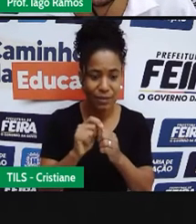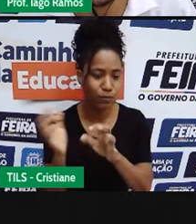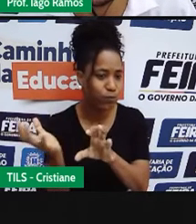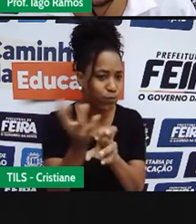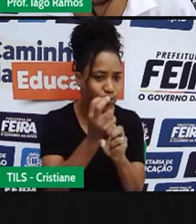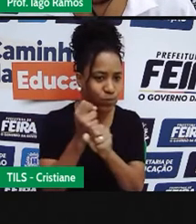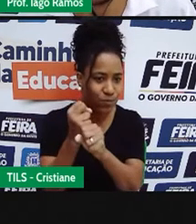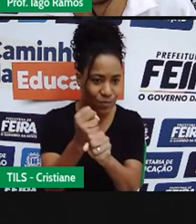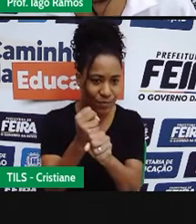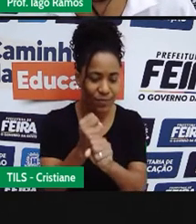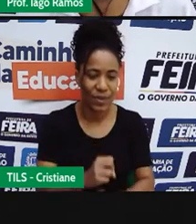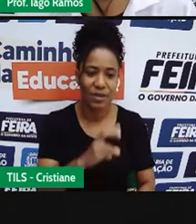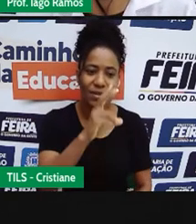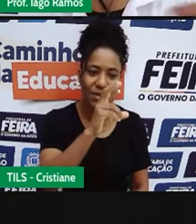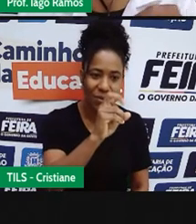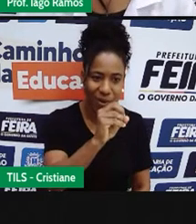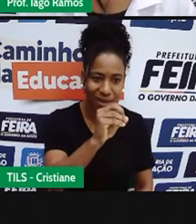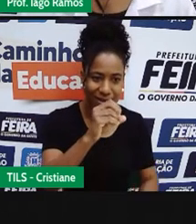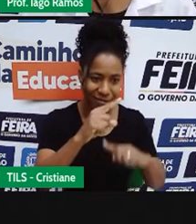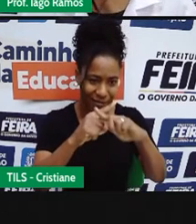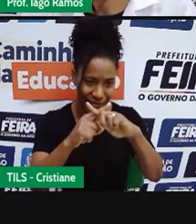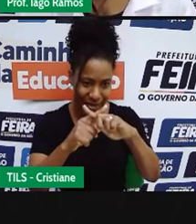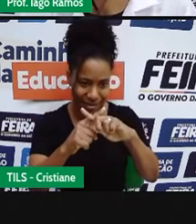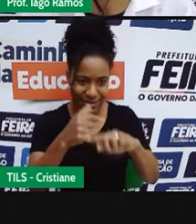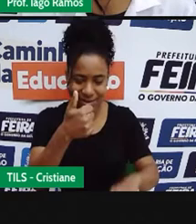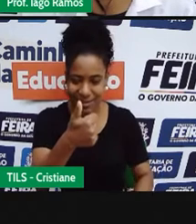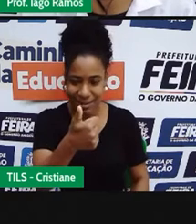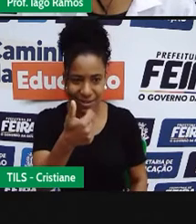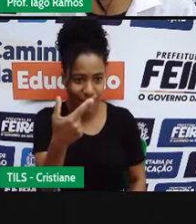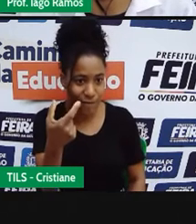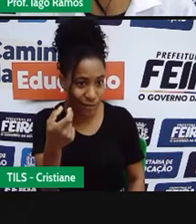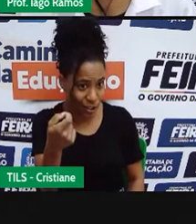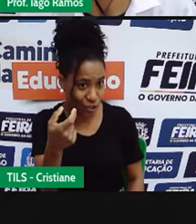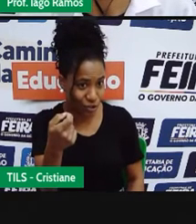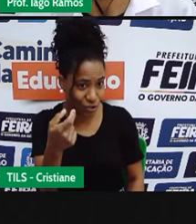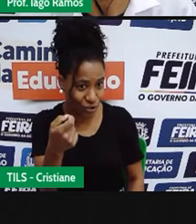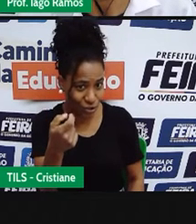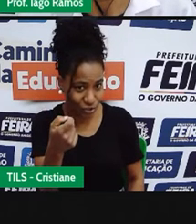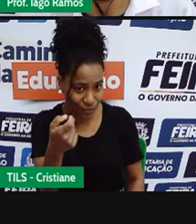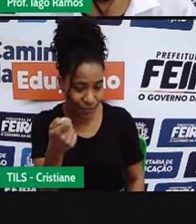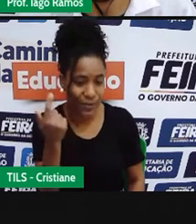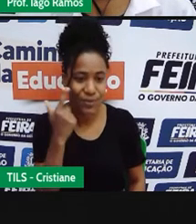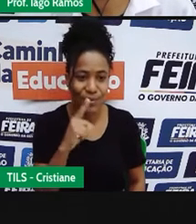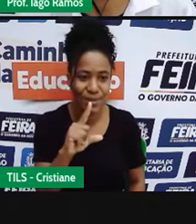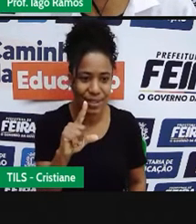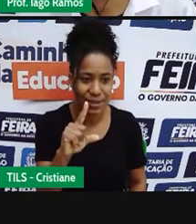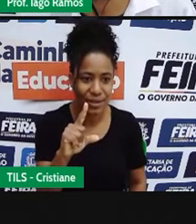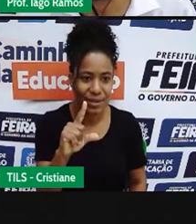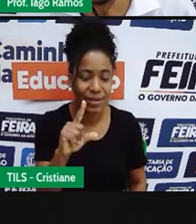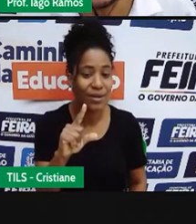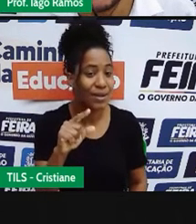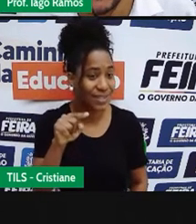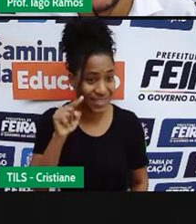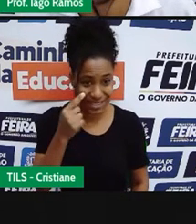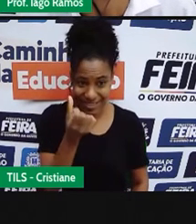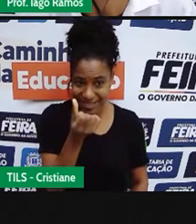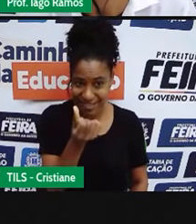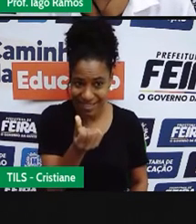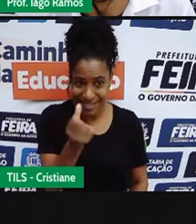50 vezes 120 lá em cima, você vai achar 6 mil,